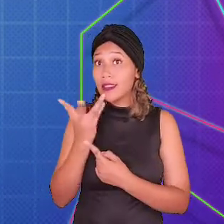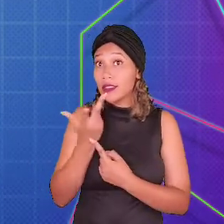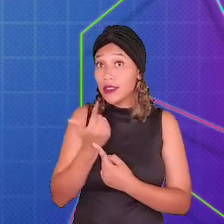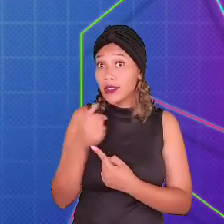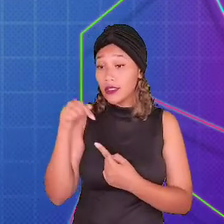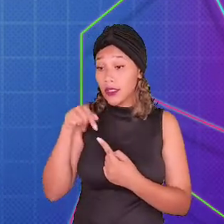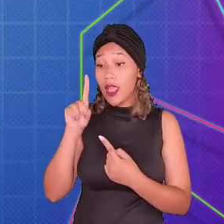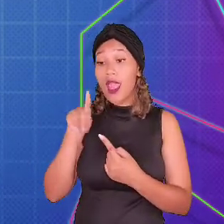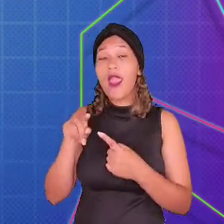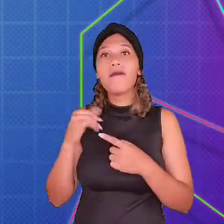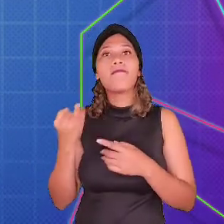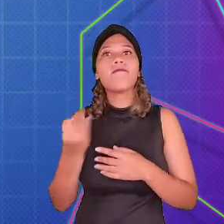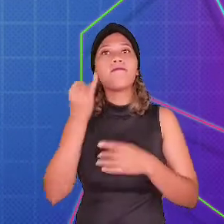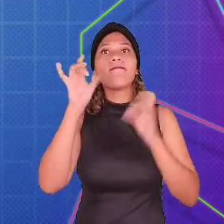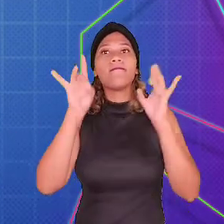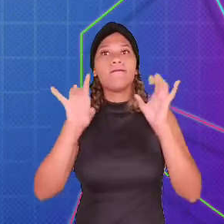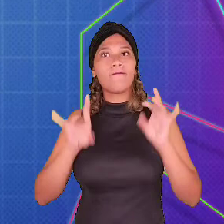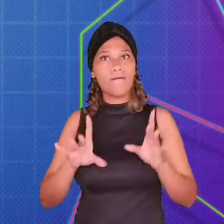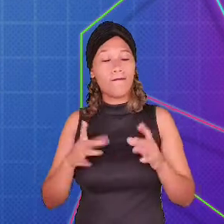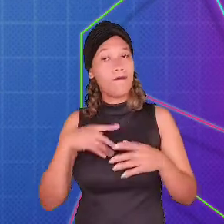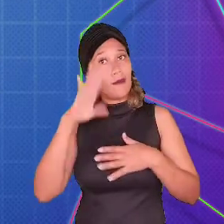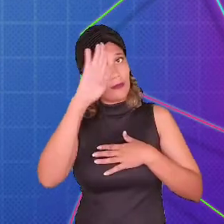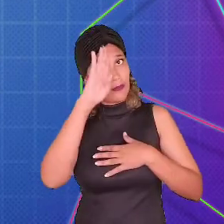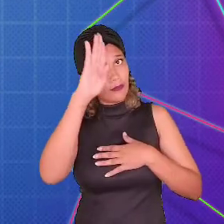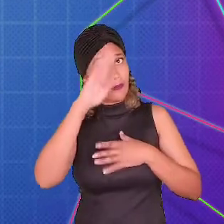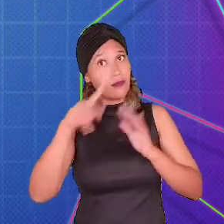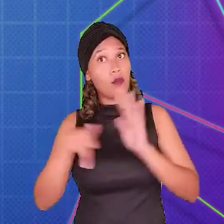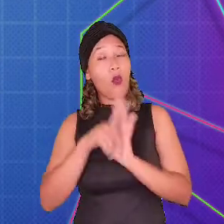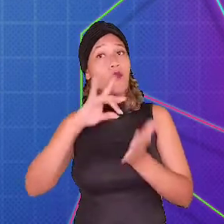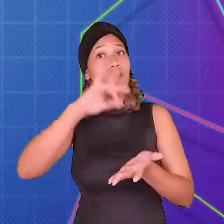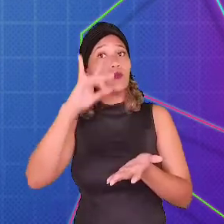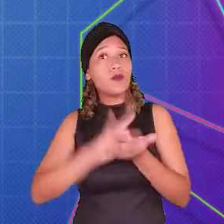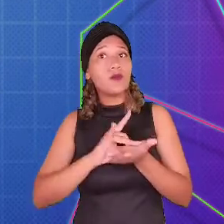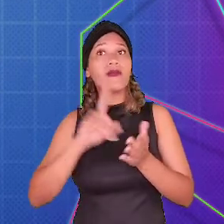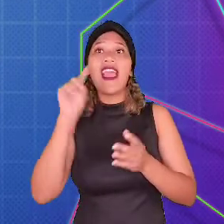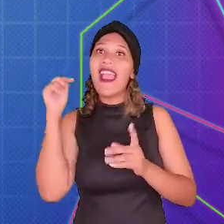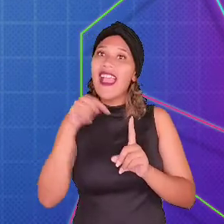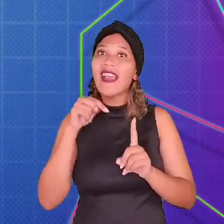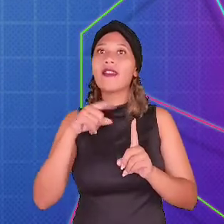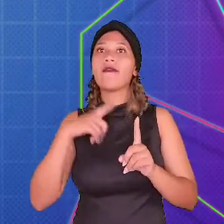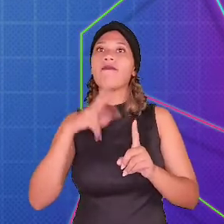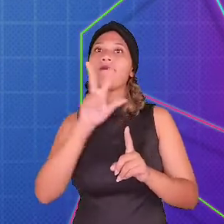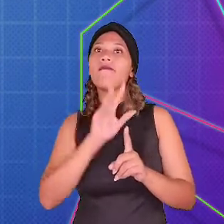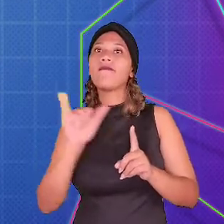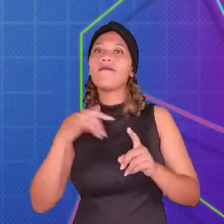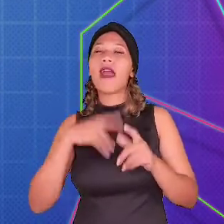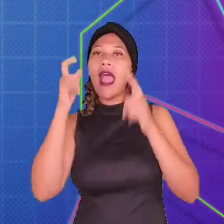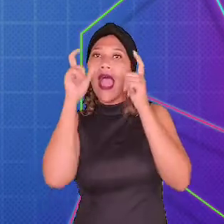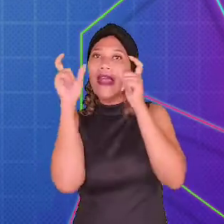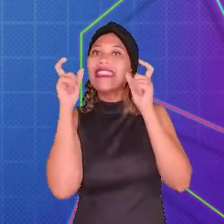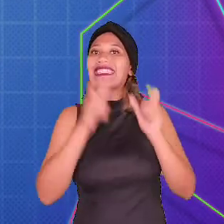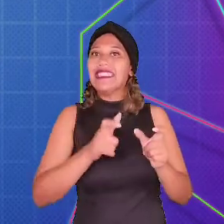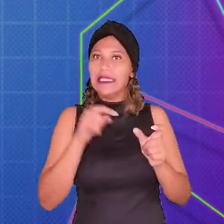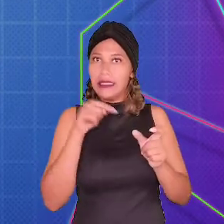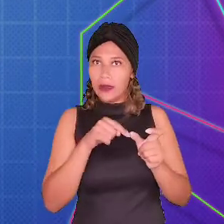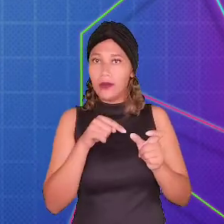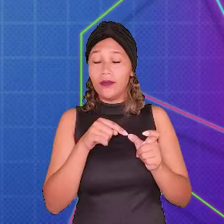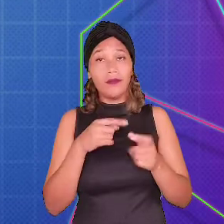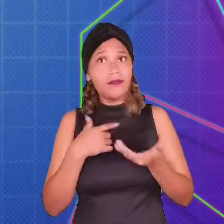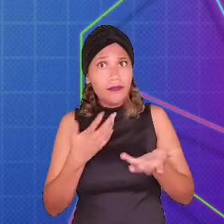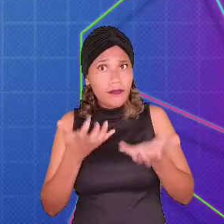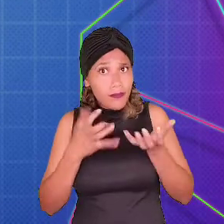entra como um fator muito especial, principalmente pelo fato de ser ela que irá atrair a atenção do jogador.